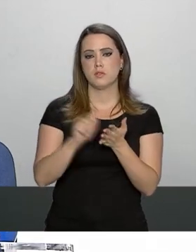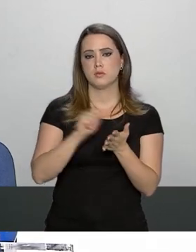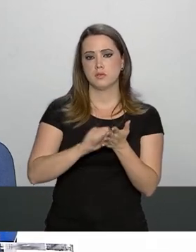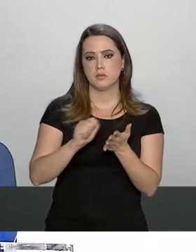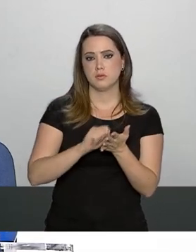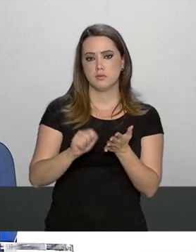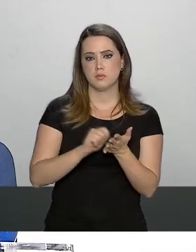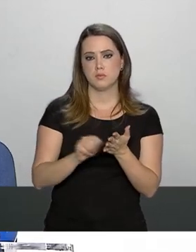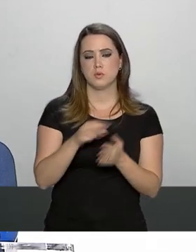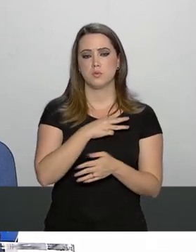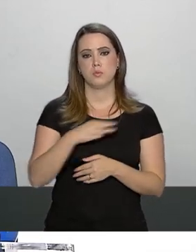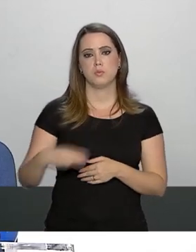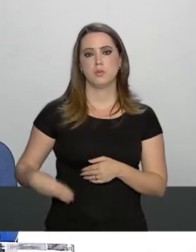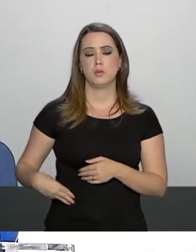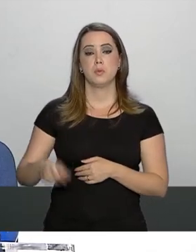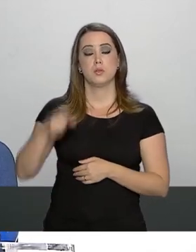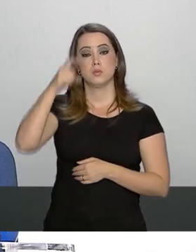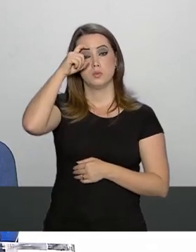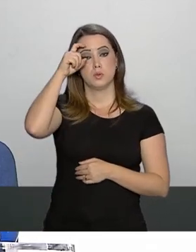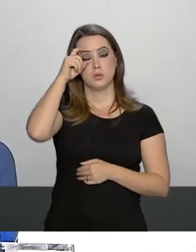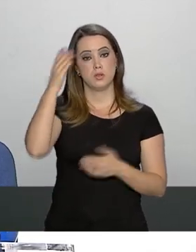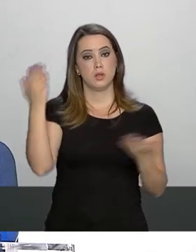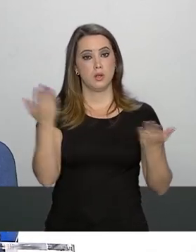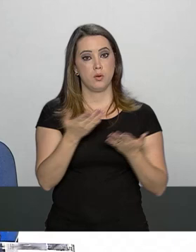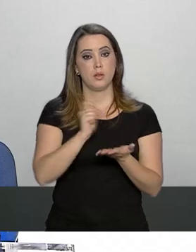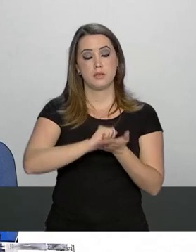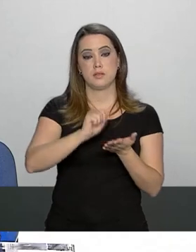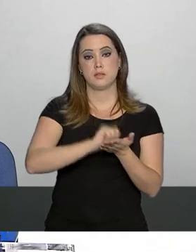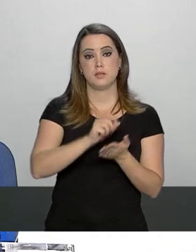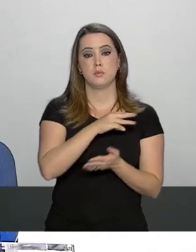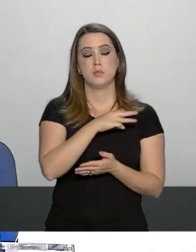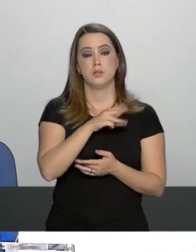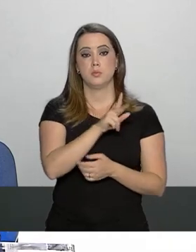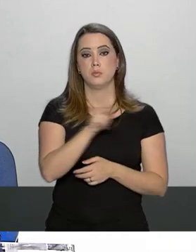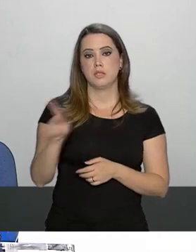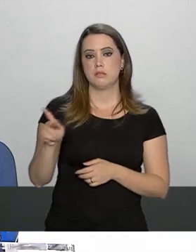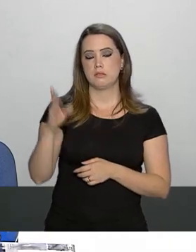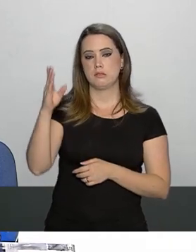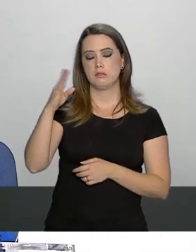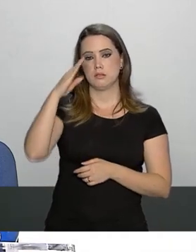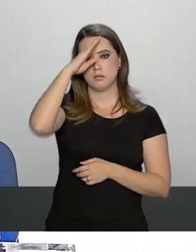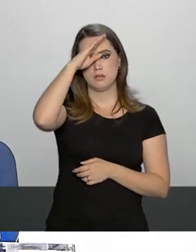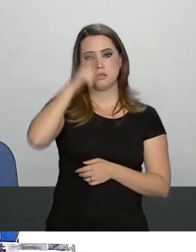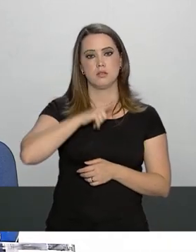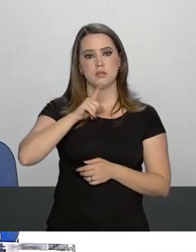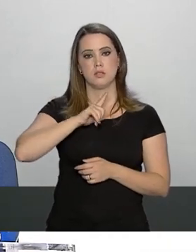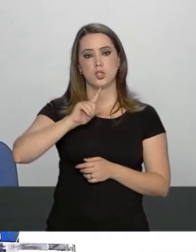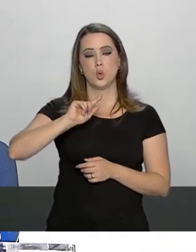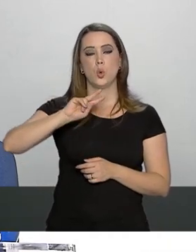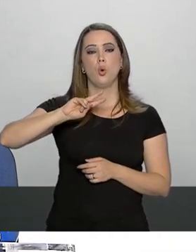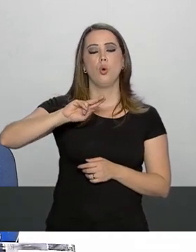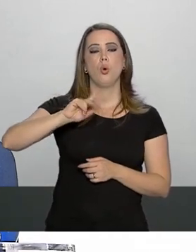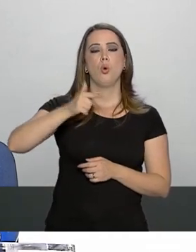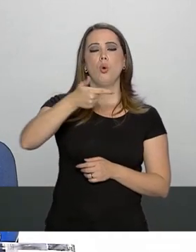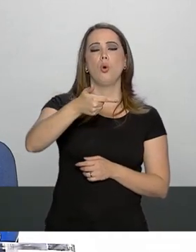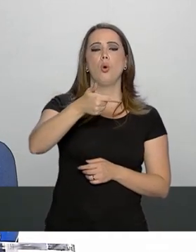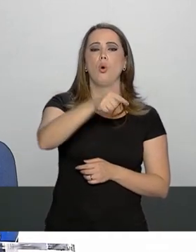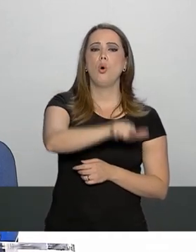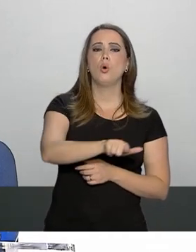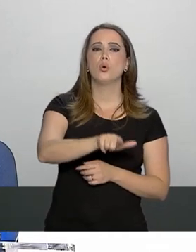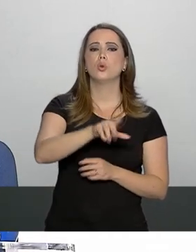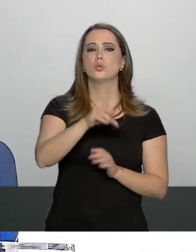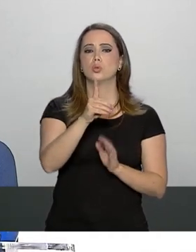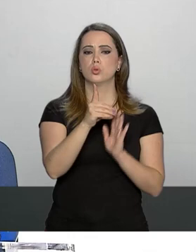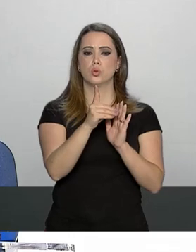pelo ministro Sérgio Moro e agora teria sido assinada pelo presidente inclusive teria uma edição extra do diário oficial não sei se já foi